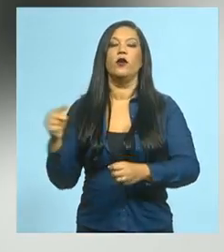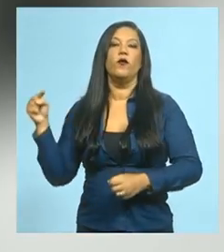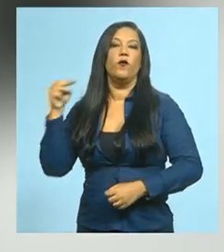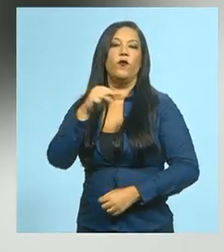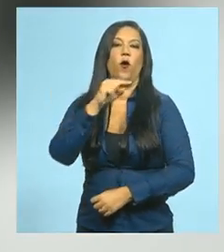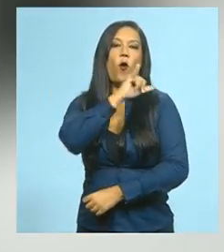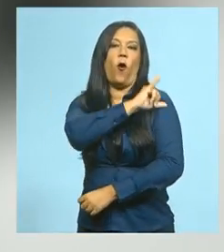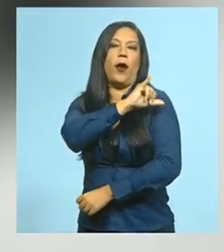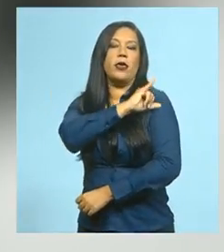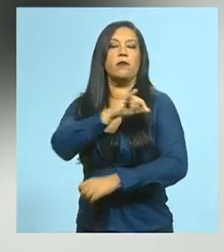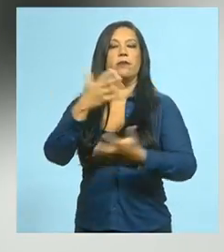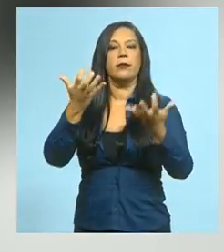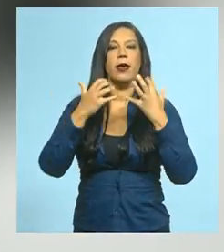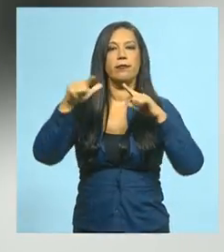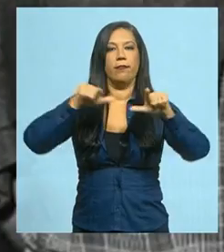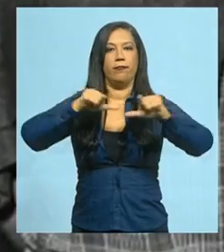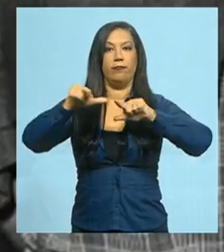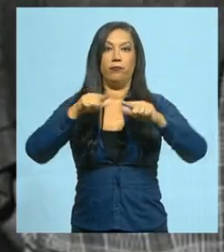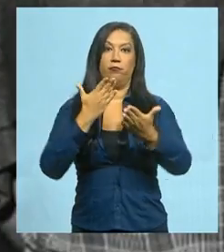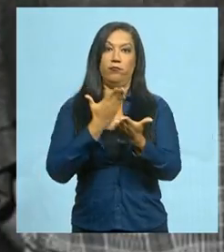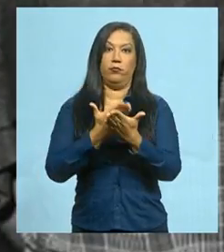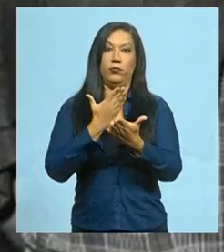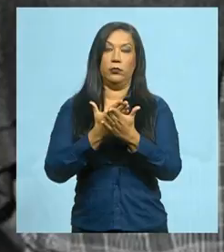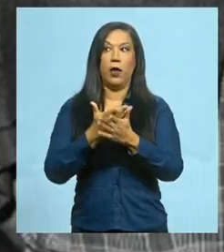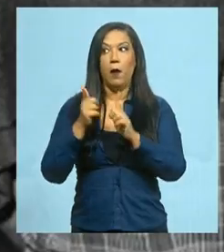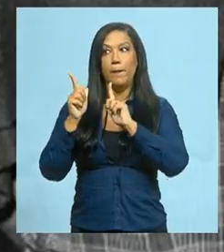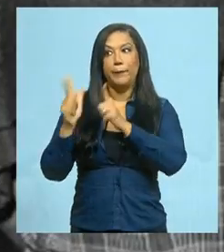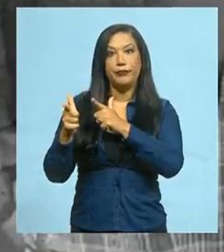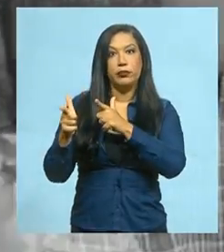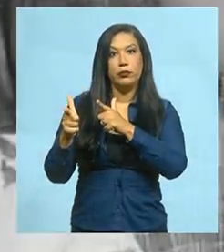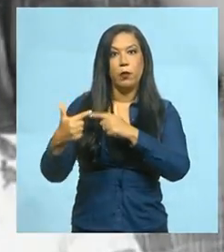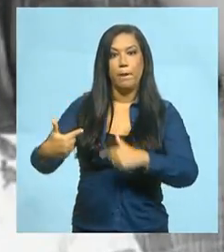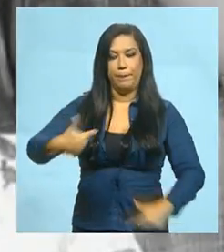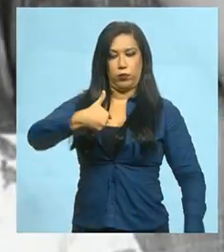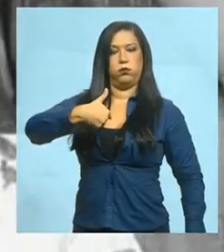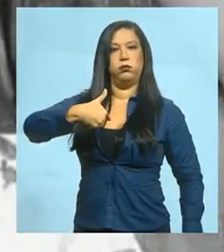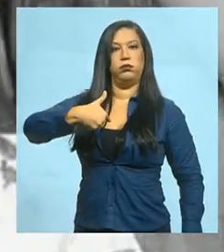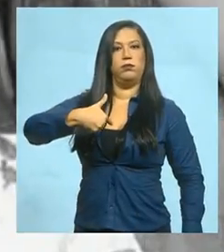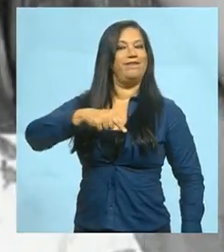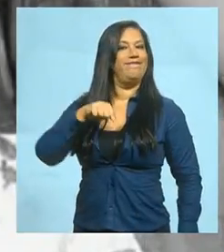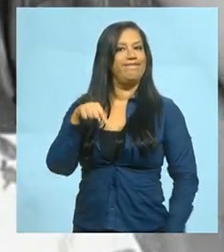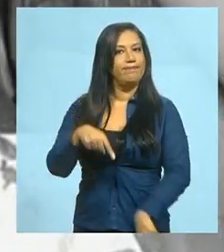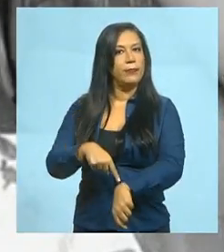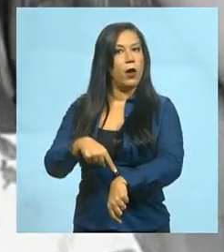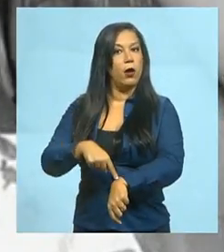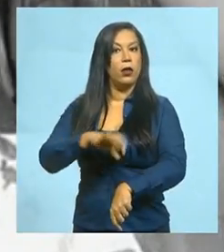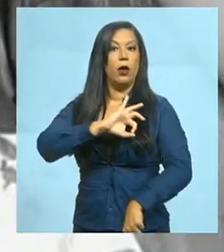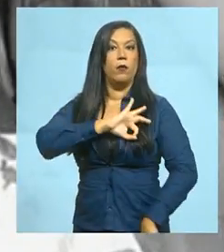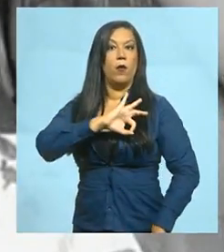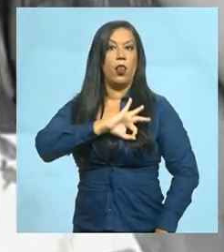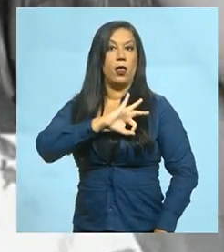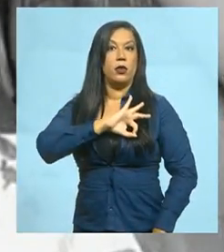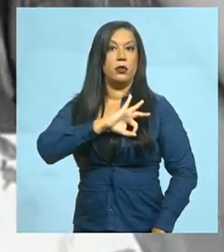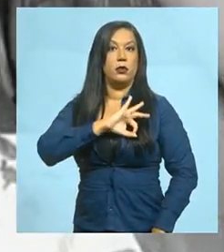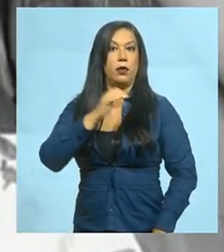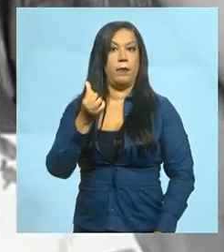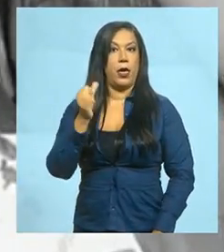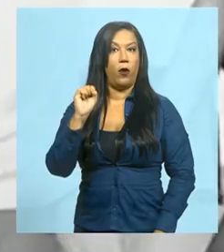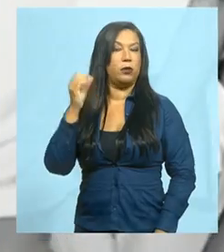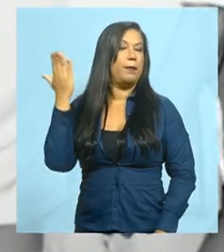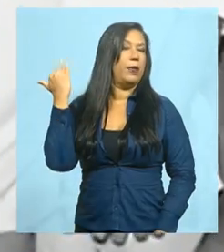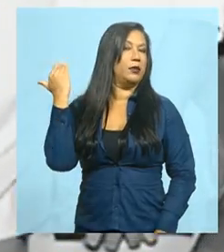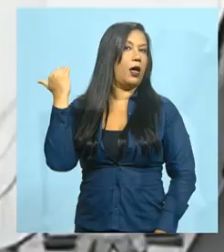Janeiro em busca de trabalho e estudo. Ele foi assassinado com tiro no peito, a queima-roupa, pela polícia militar em 68,